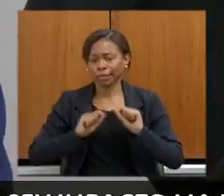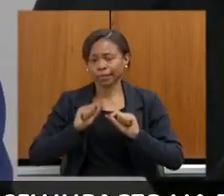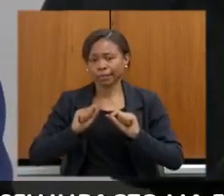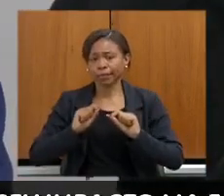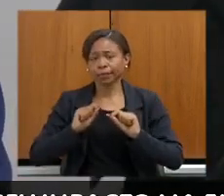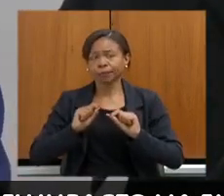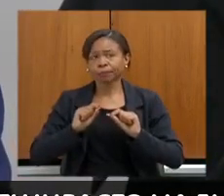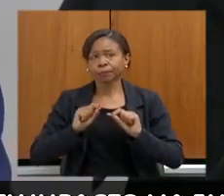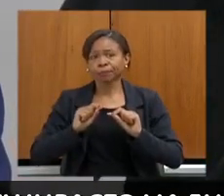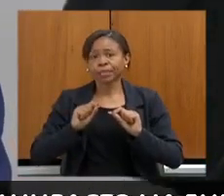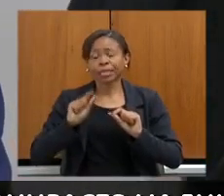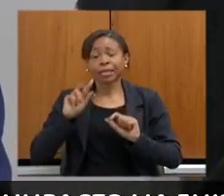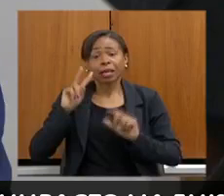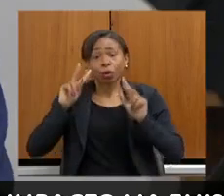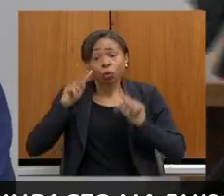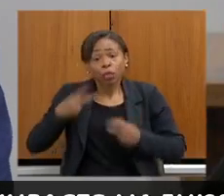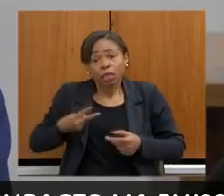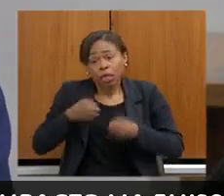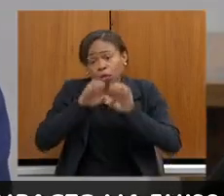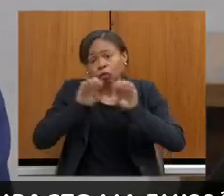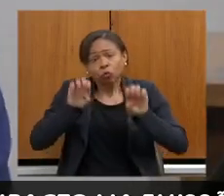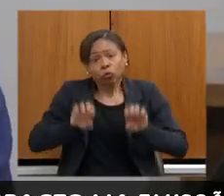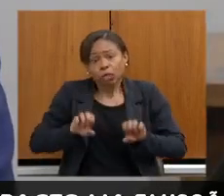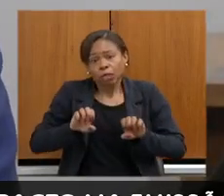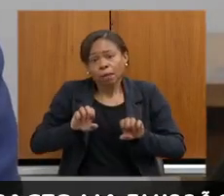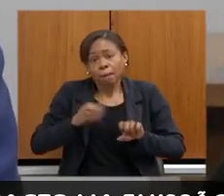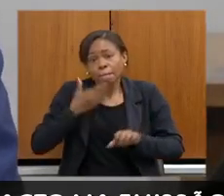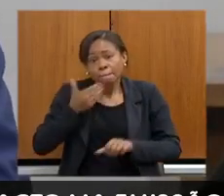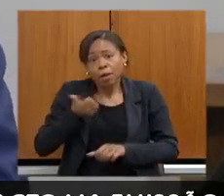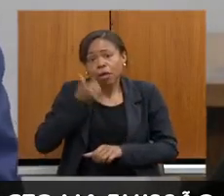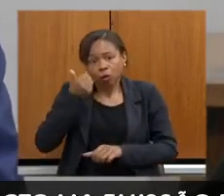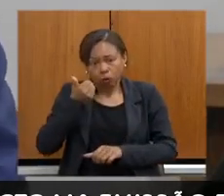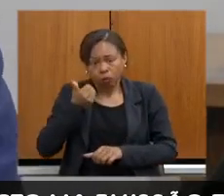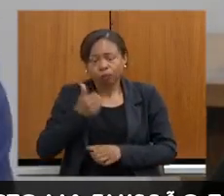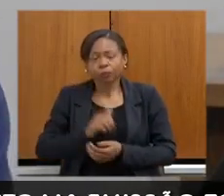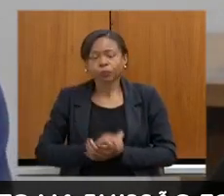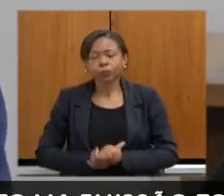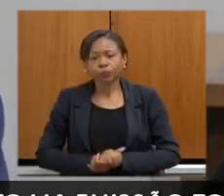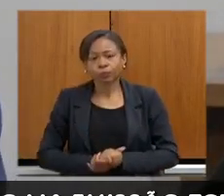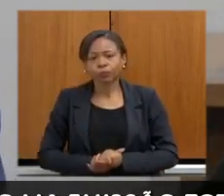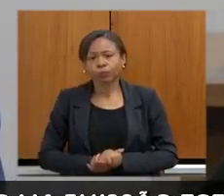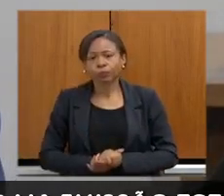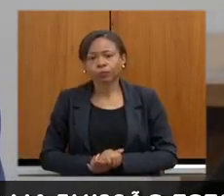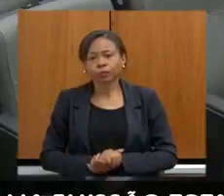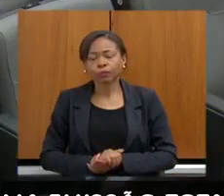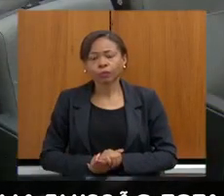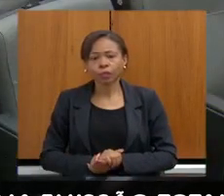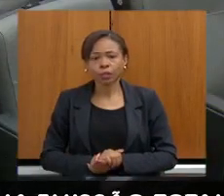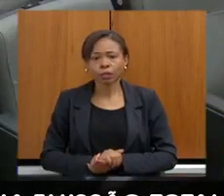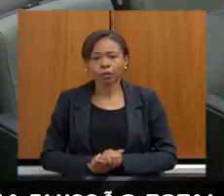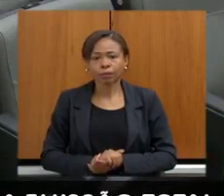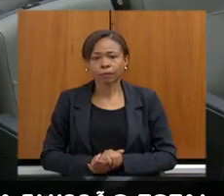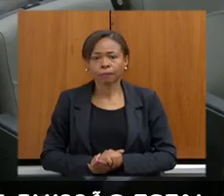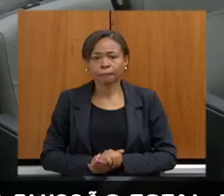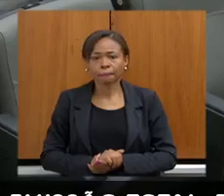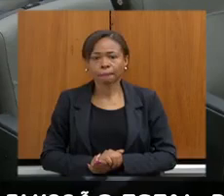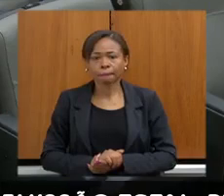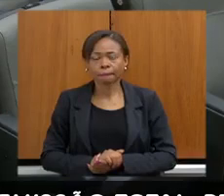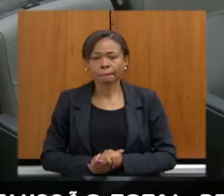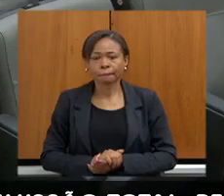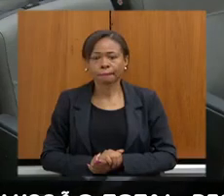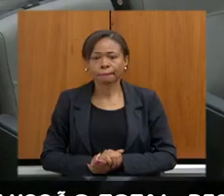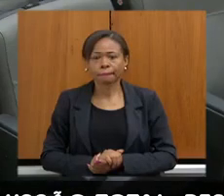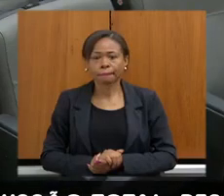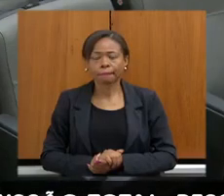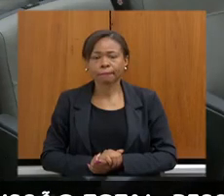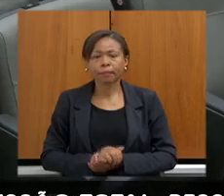reconhecer e estruturar melhor a Secretaria. Quando eu disse aqui, com relação à necessidade de